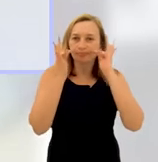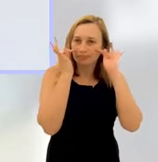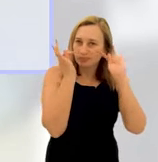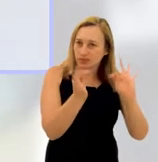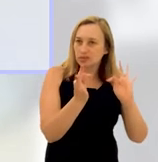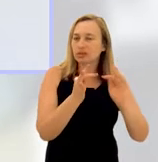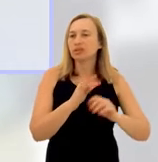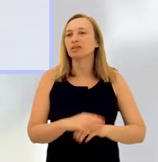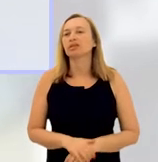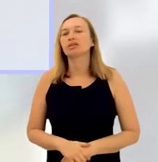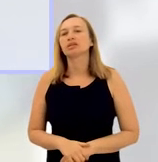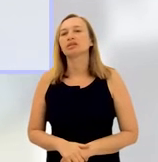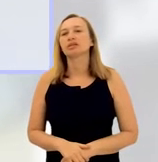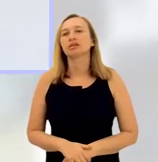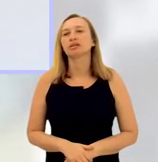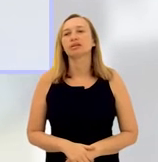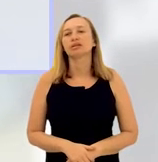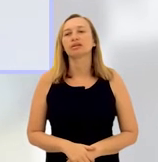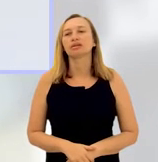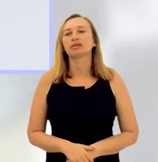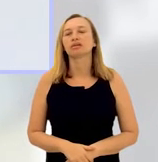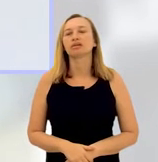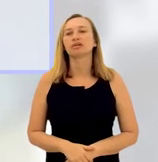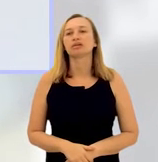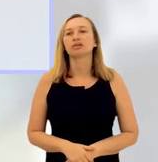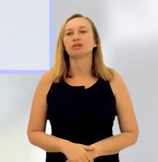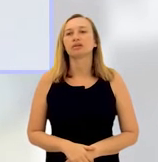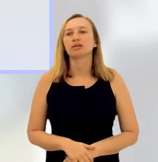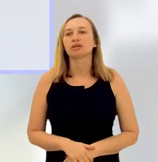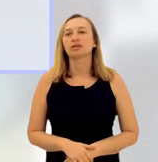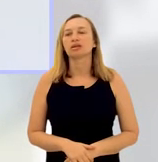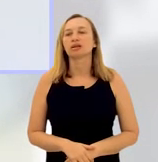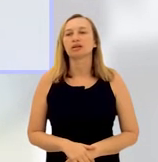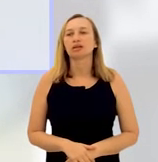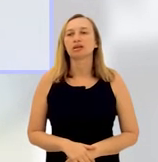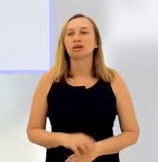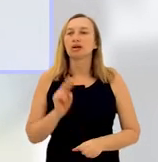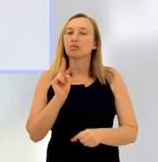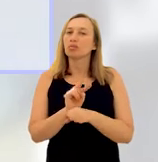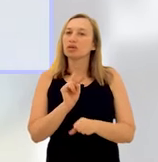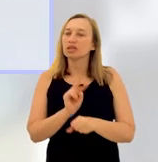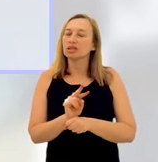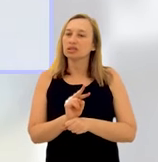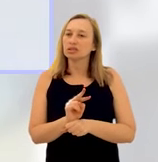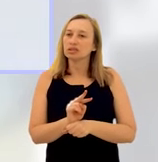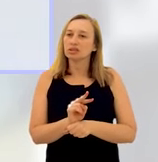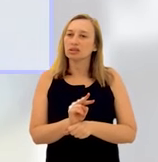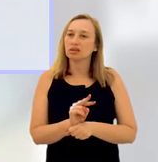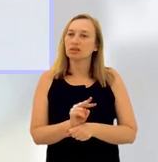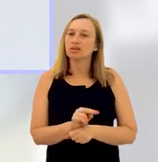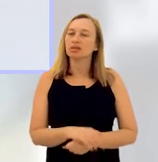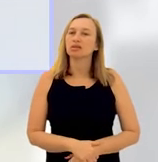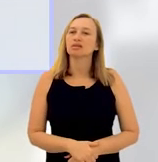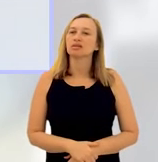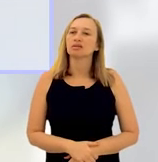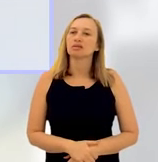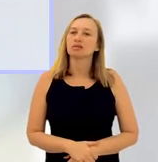Familiares, testemunhas, para que essa ordem de proteção, ela visa também